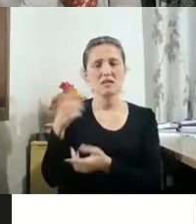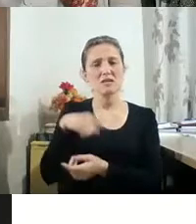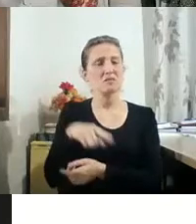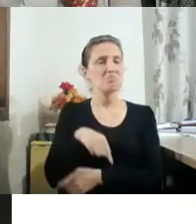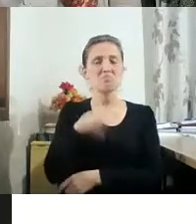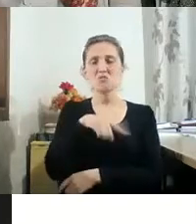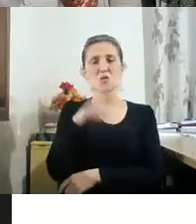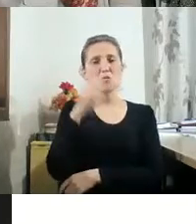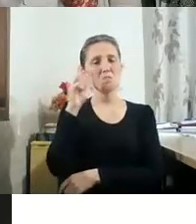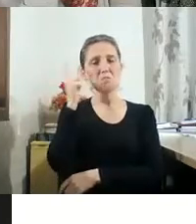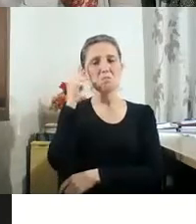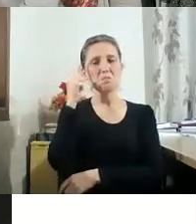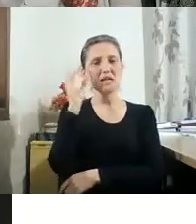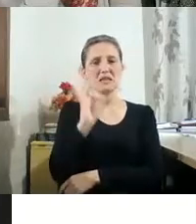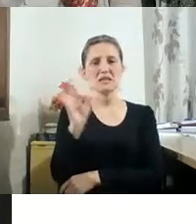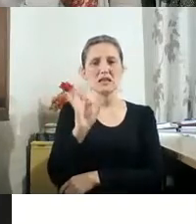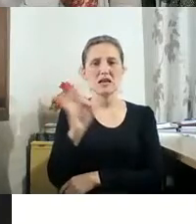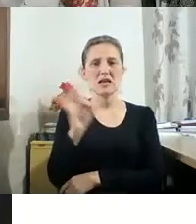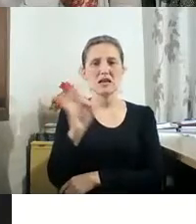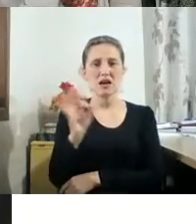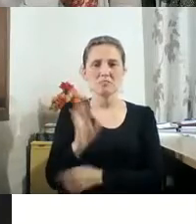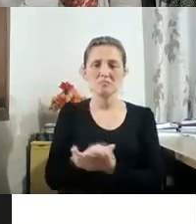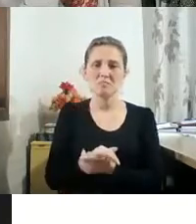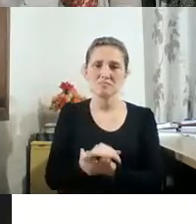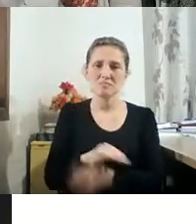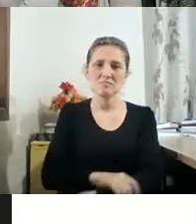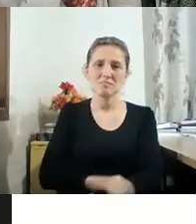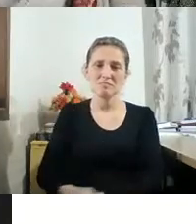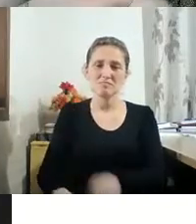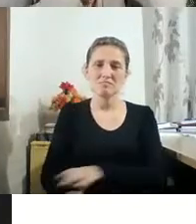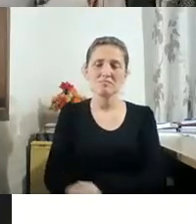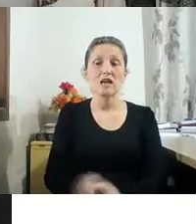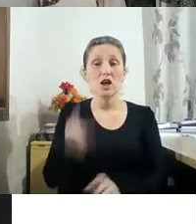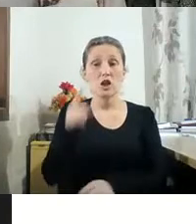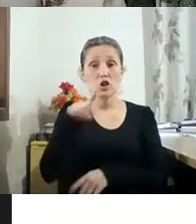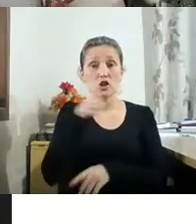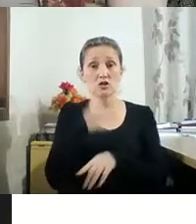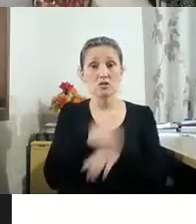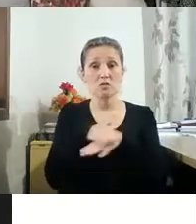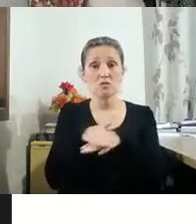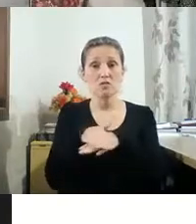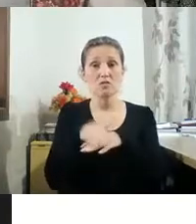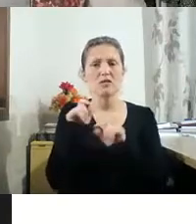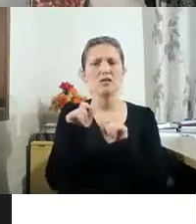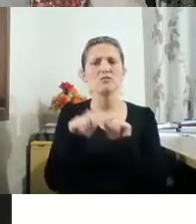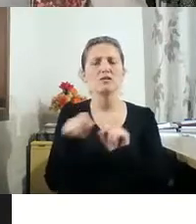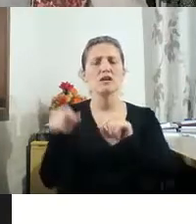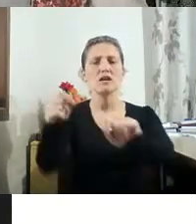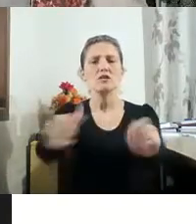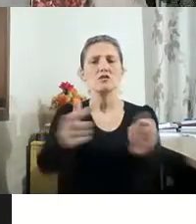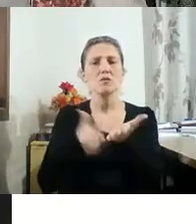impensável. Então, nós não estamos falando de criar um livro de